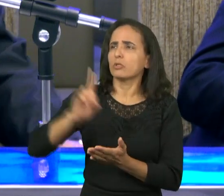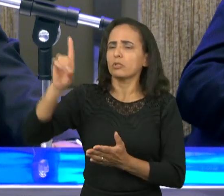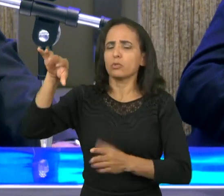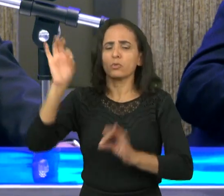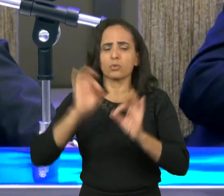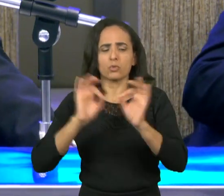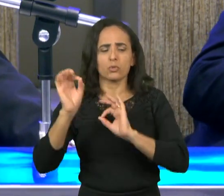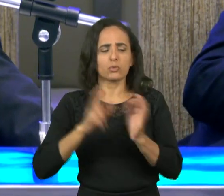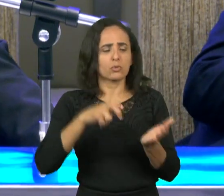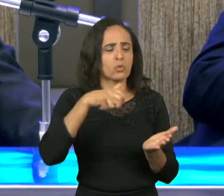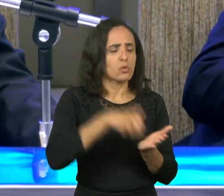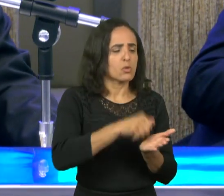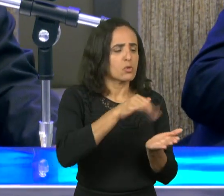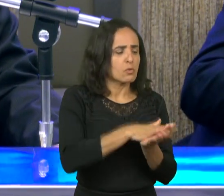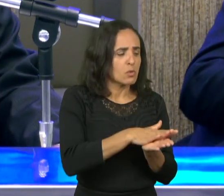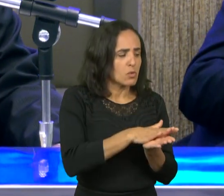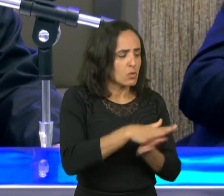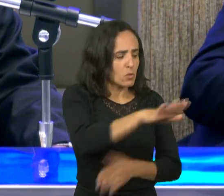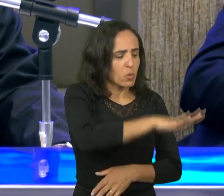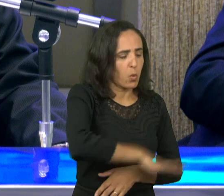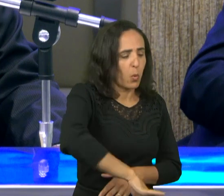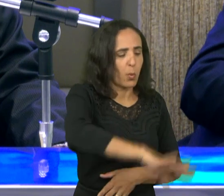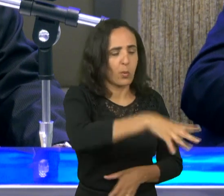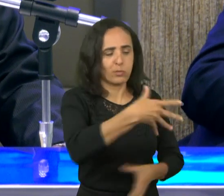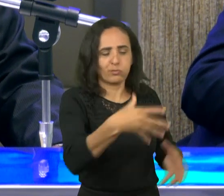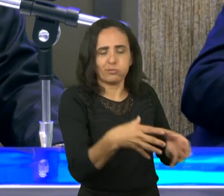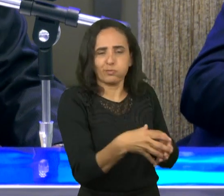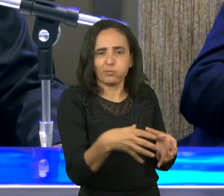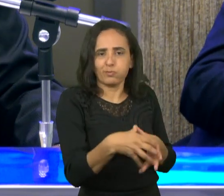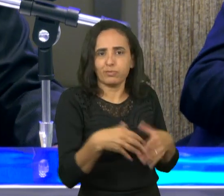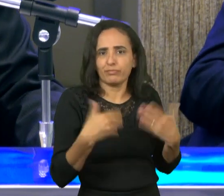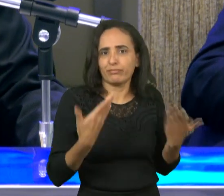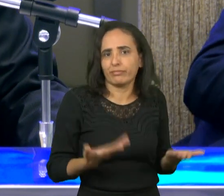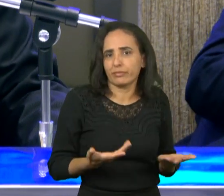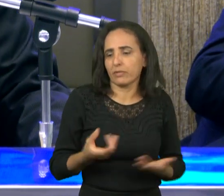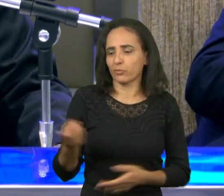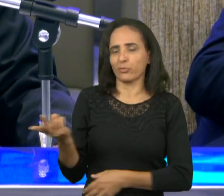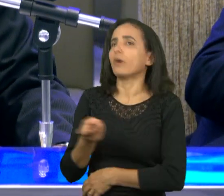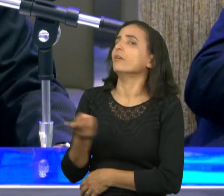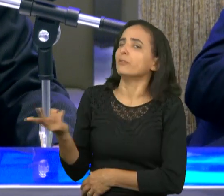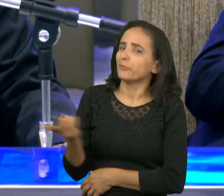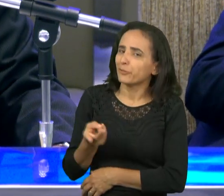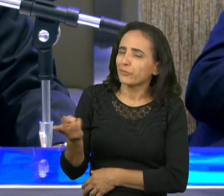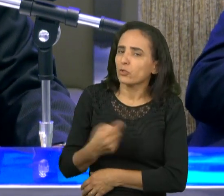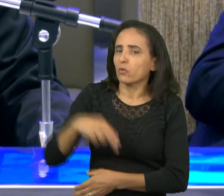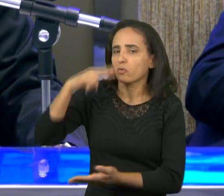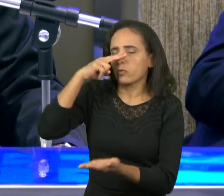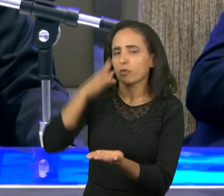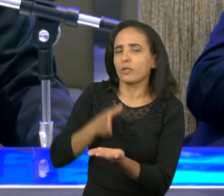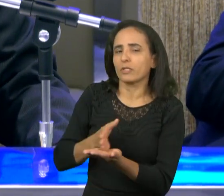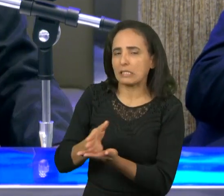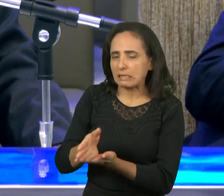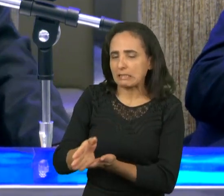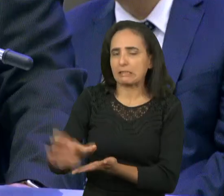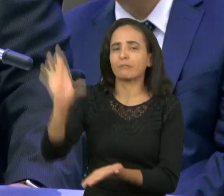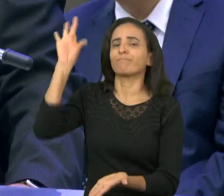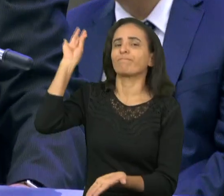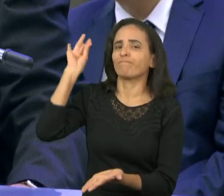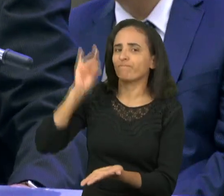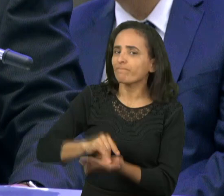destruindo a humanidade daquele tempo vemos que eles se destacaram levando